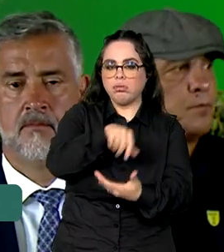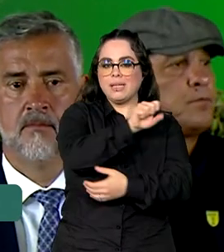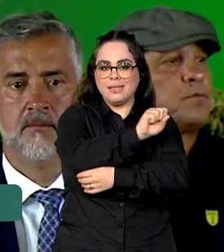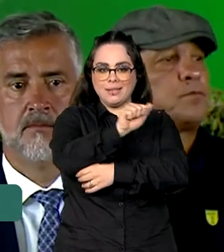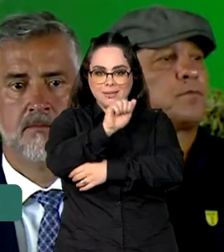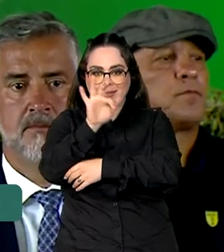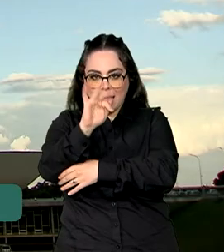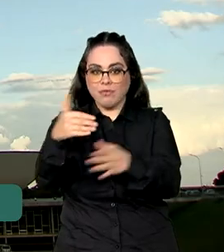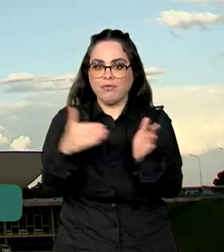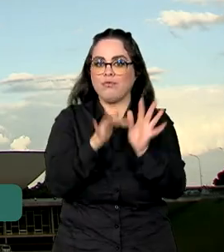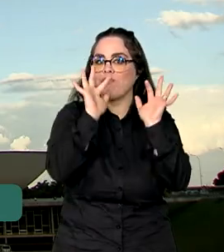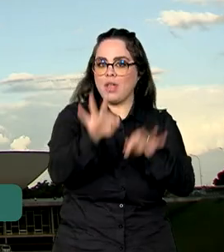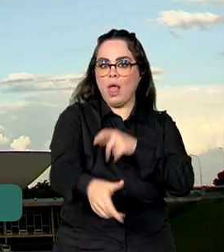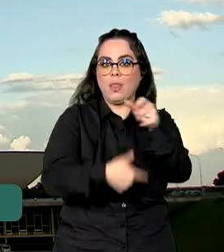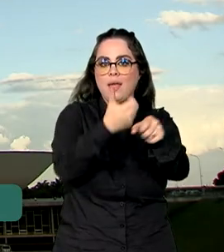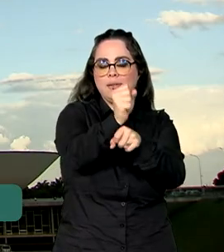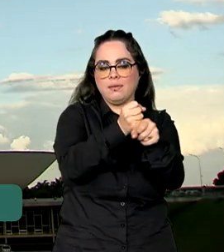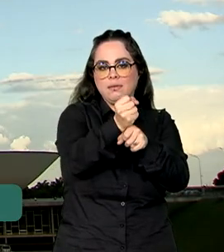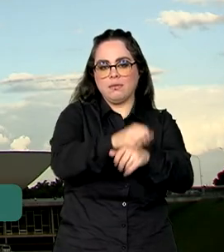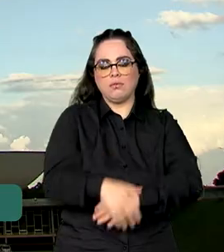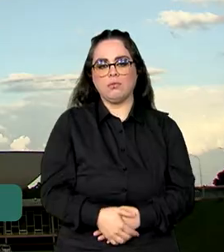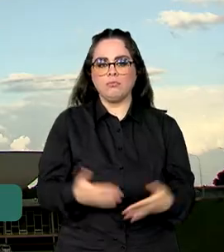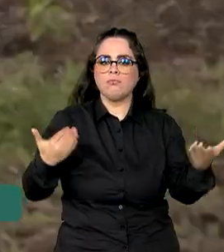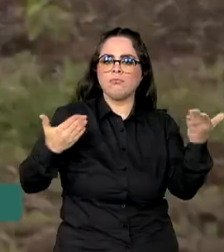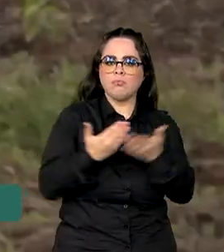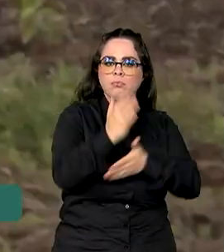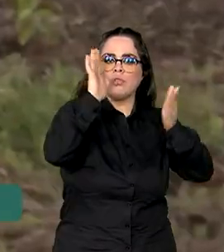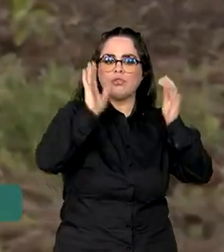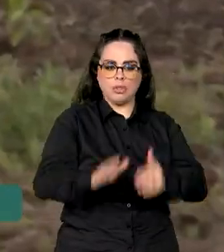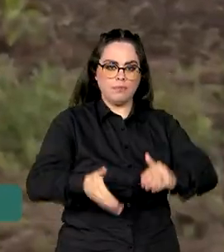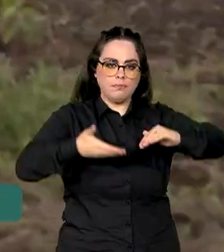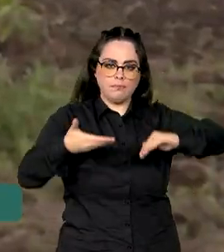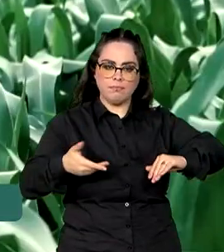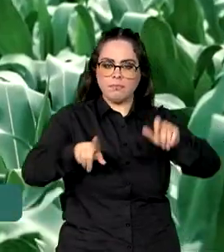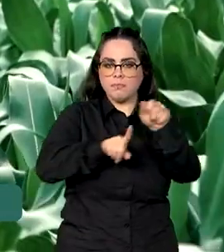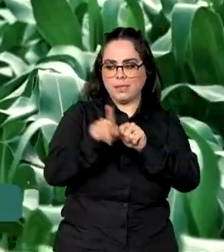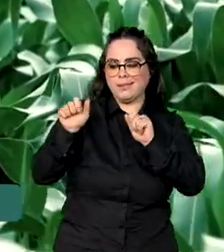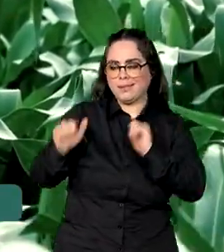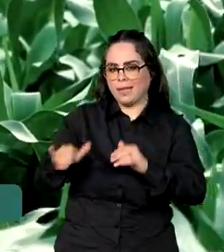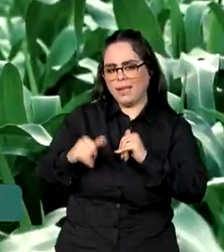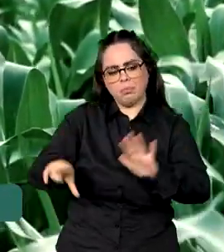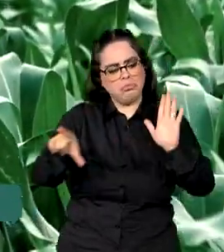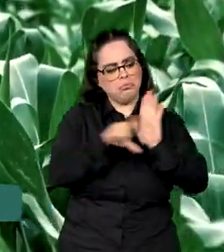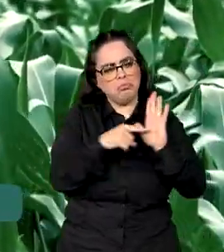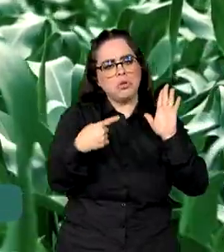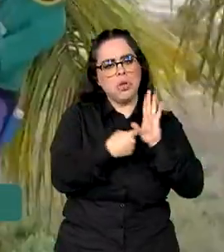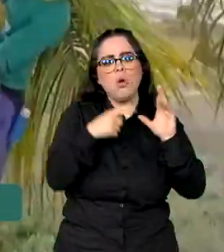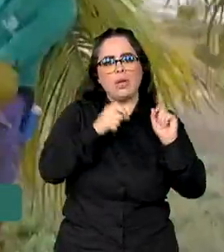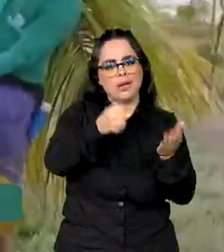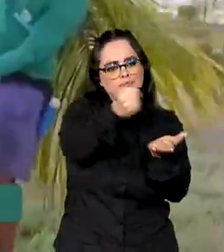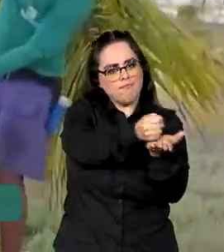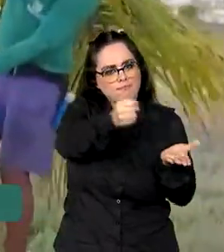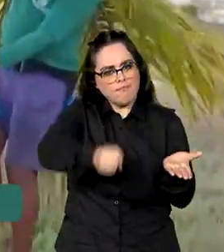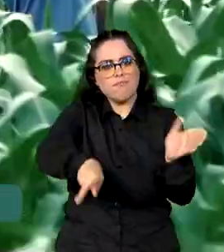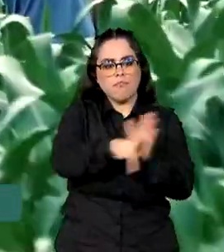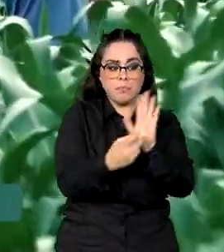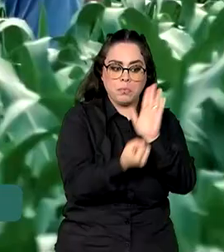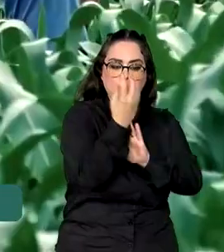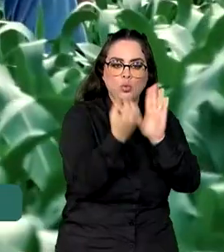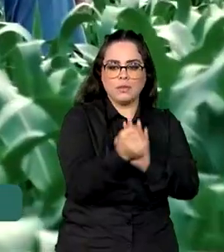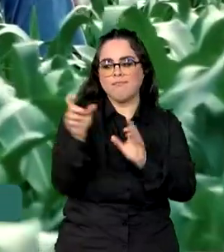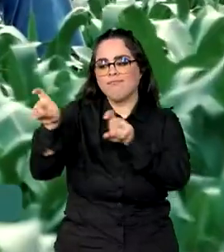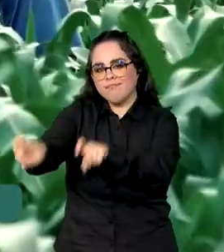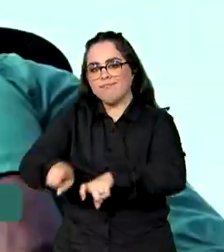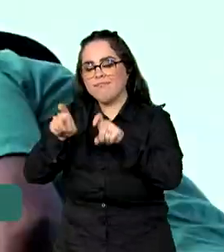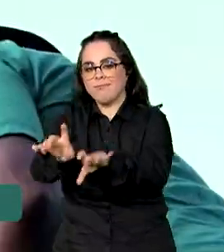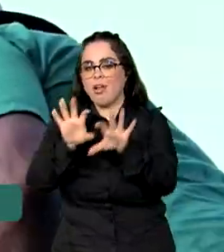final desta década. Aprovada pelo Congresso em setembro, a nova lei também prevê o selo de produção para a agricultura familiar, que